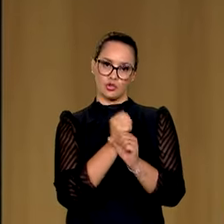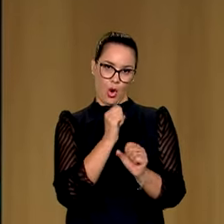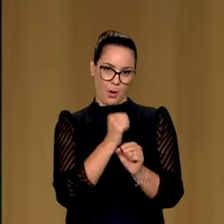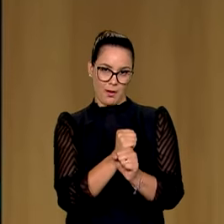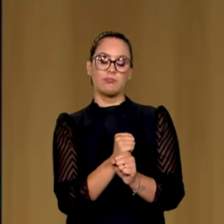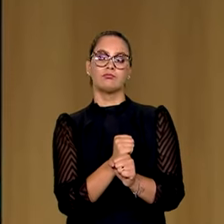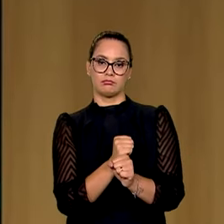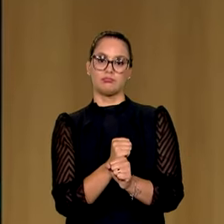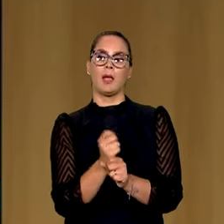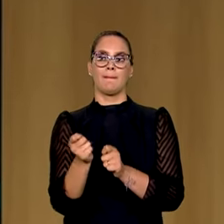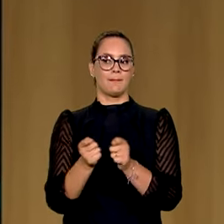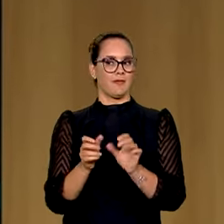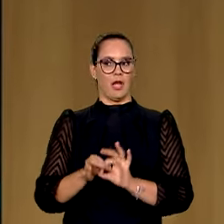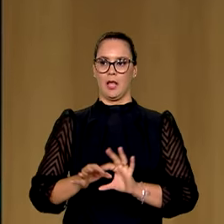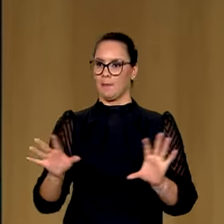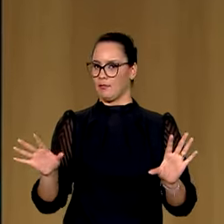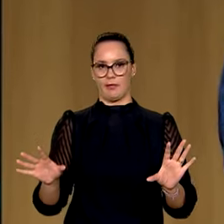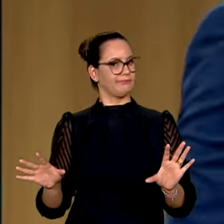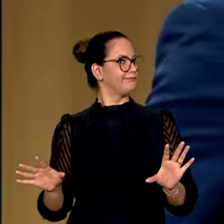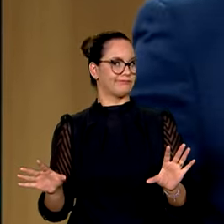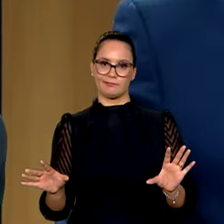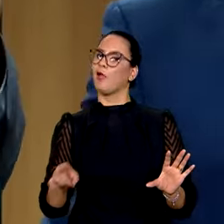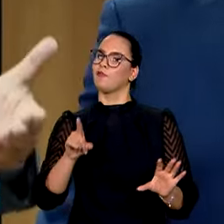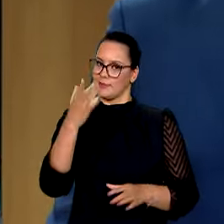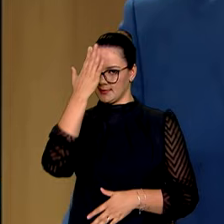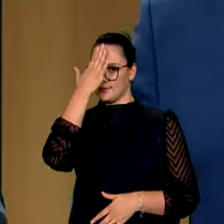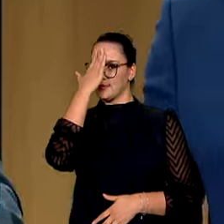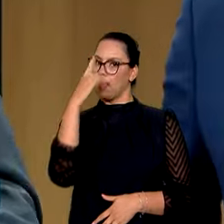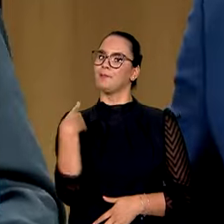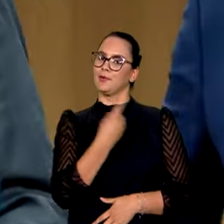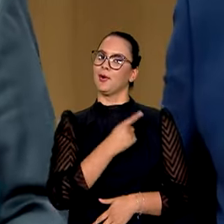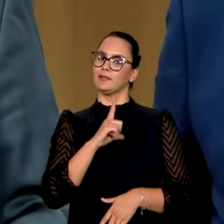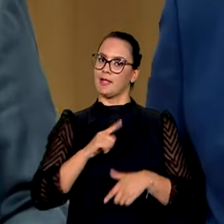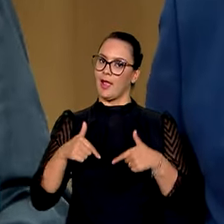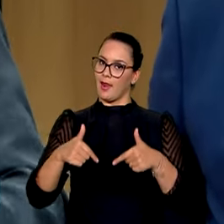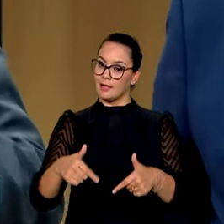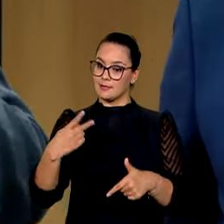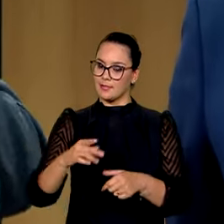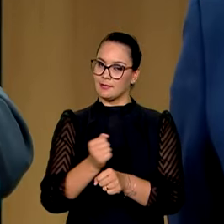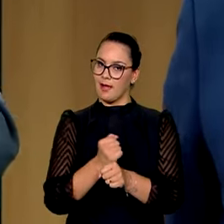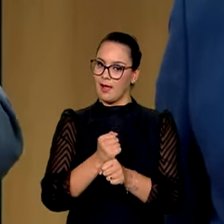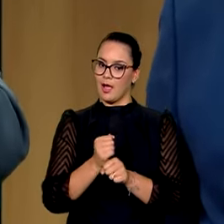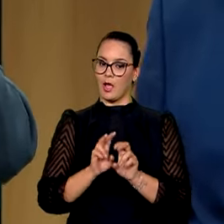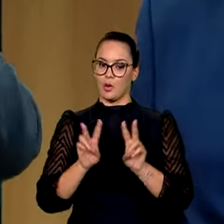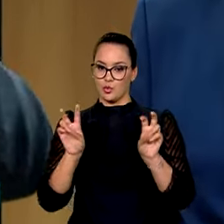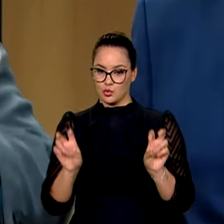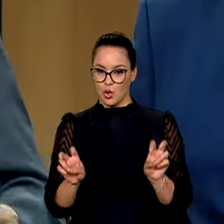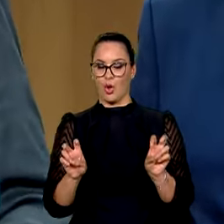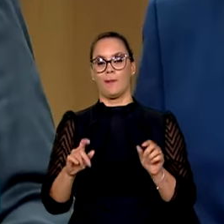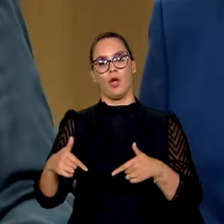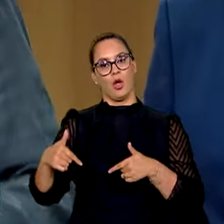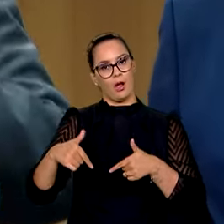com privação da liberdade. Vocês sabem que nós já realizamos ações nesse ano relativas ao